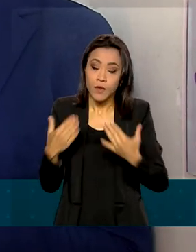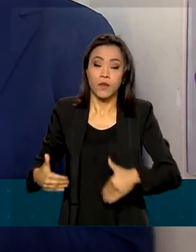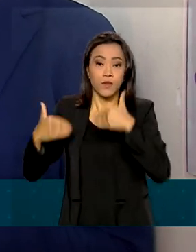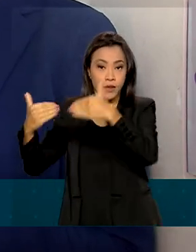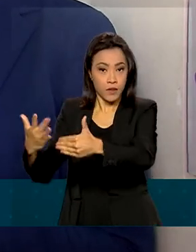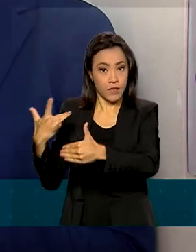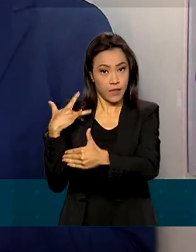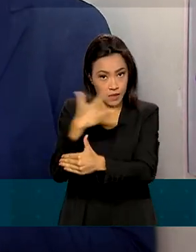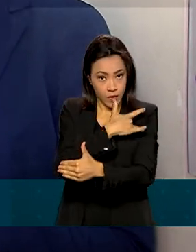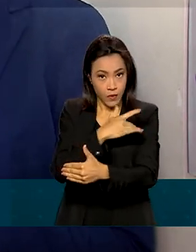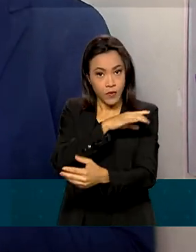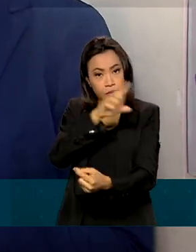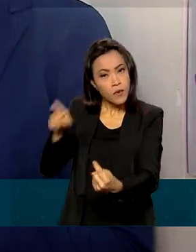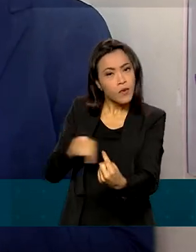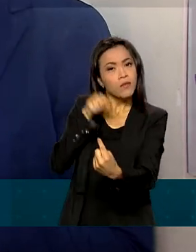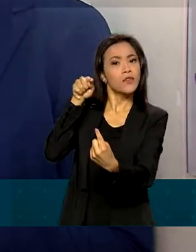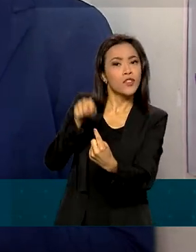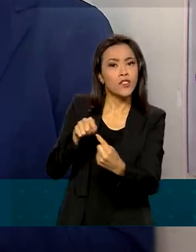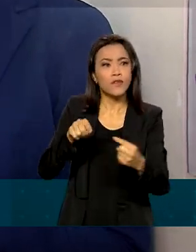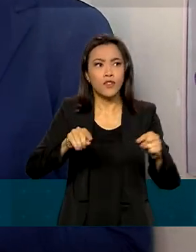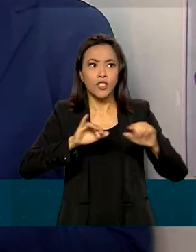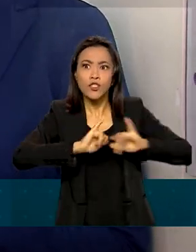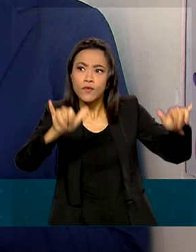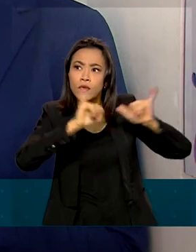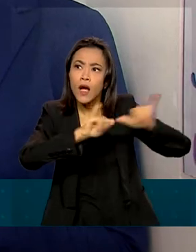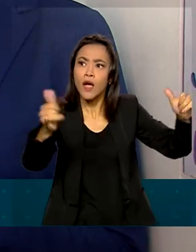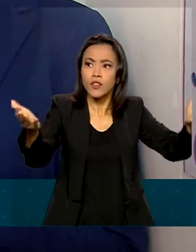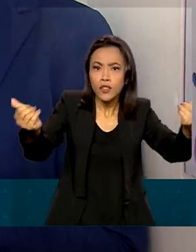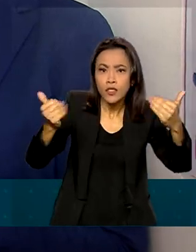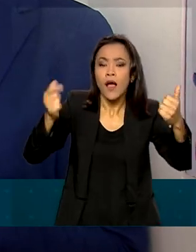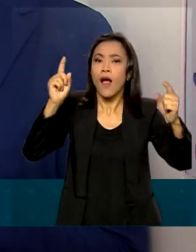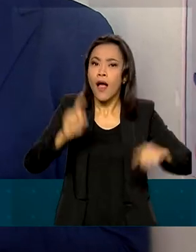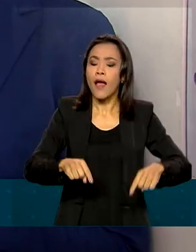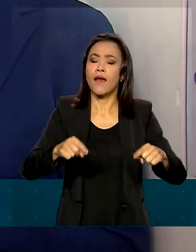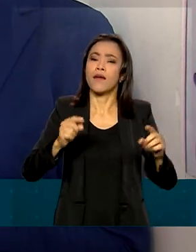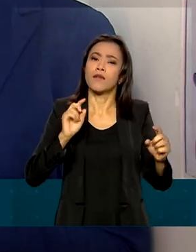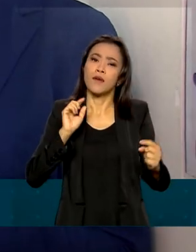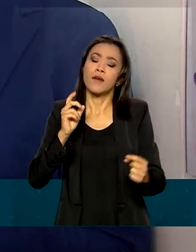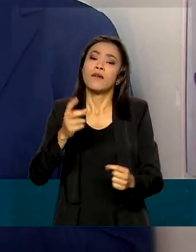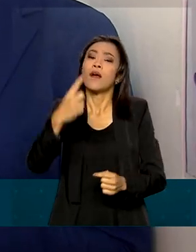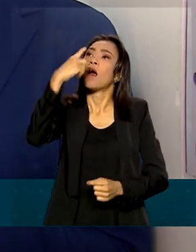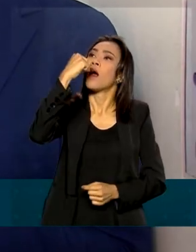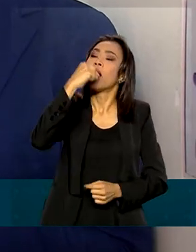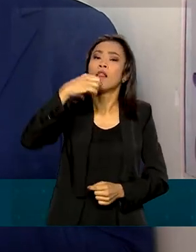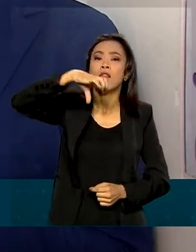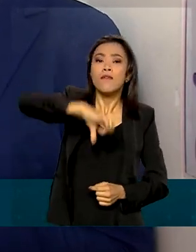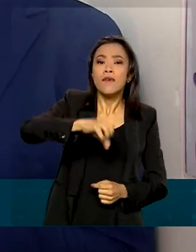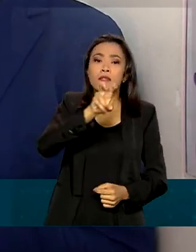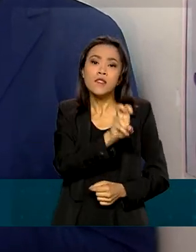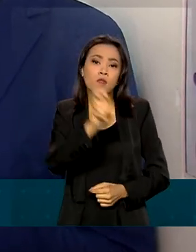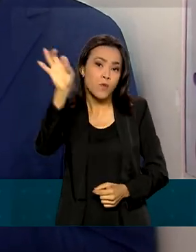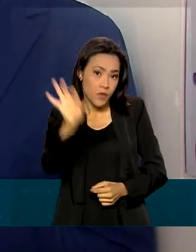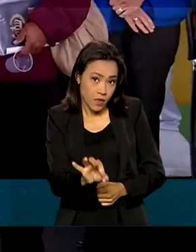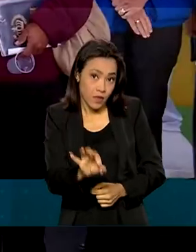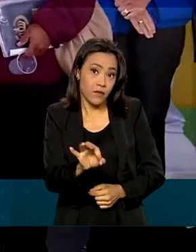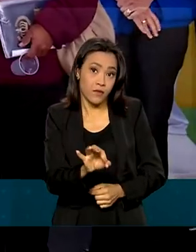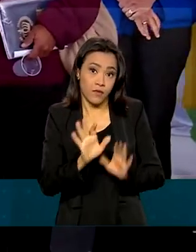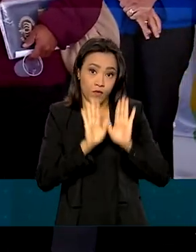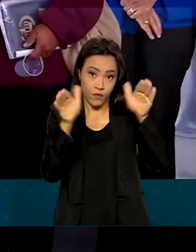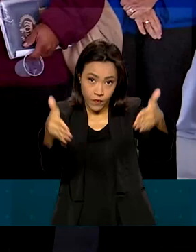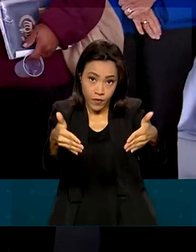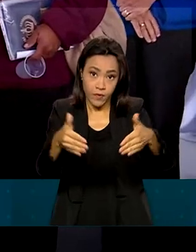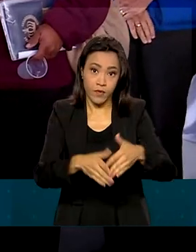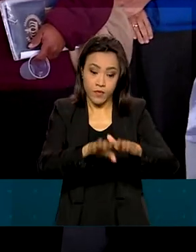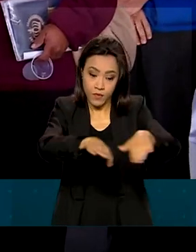da Saúde. O objetivo da mobilização é imunizar ao menos 95% do público-alvo. Para